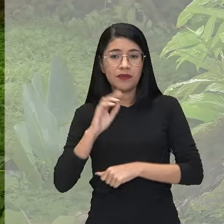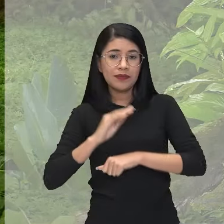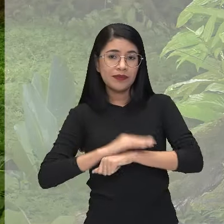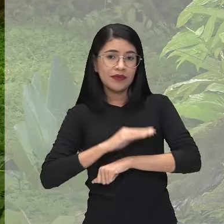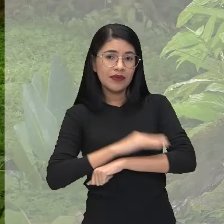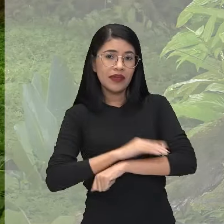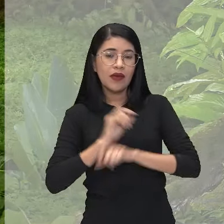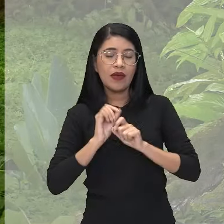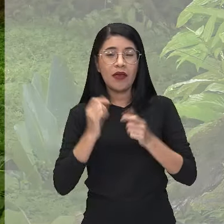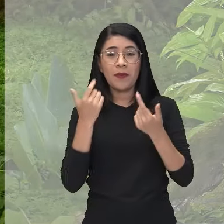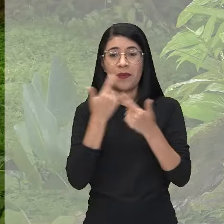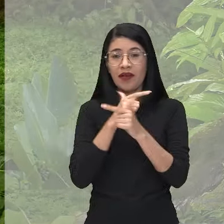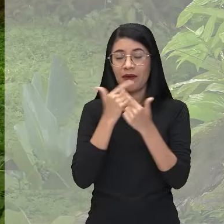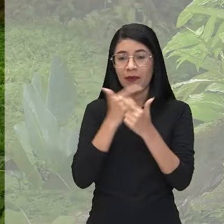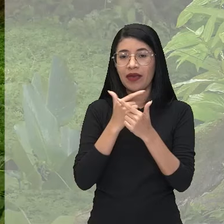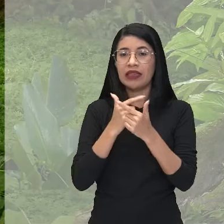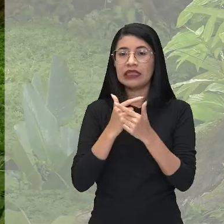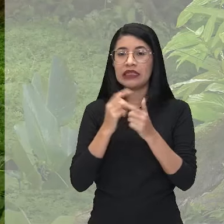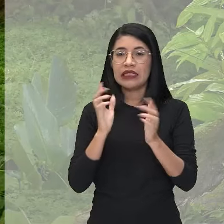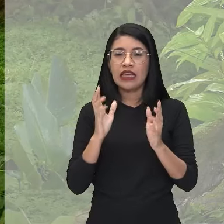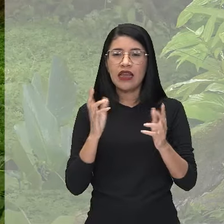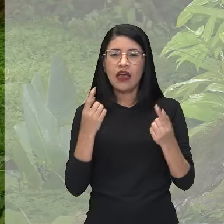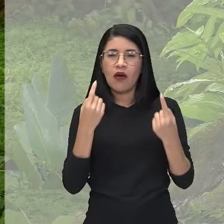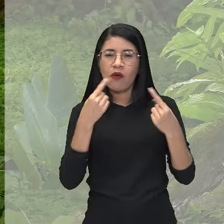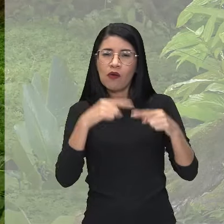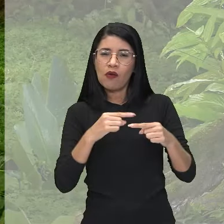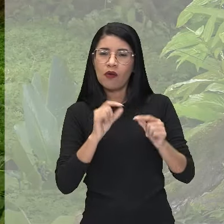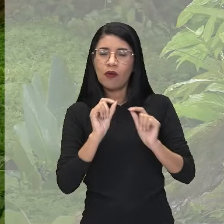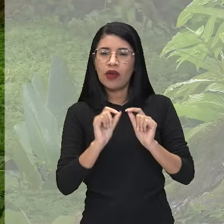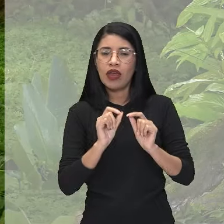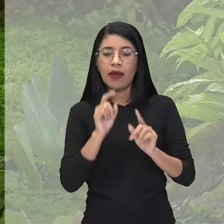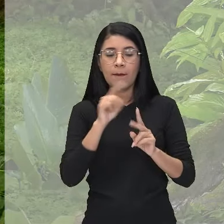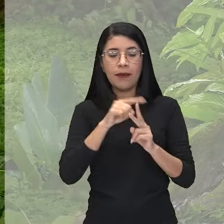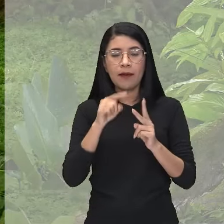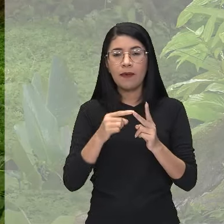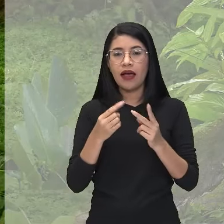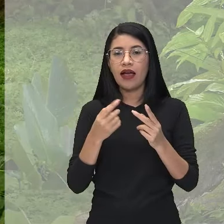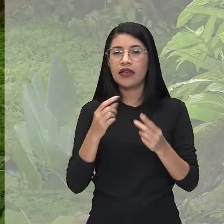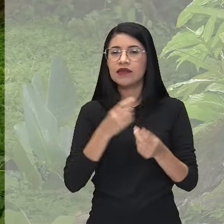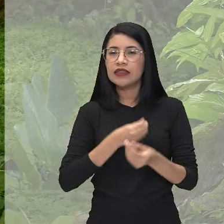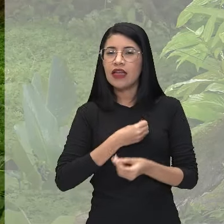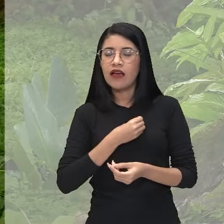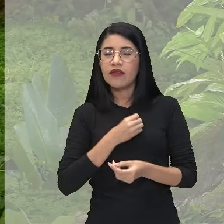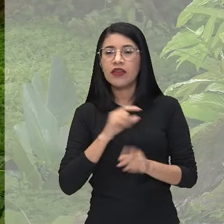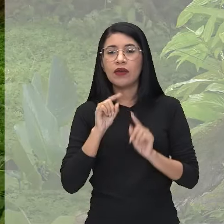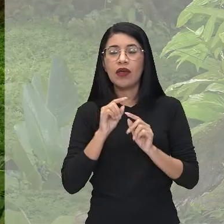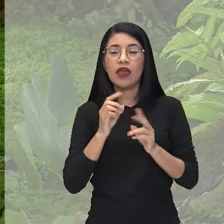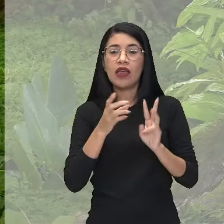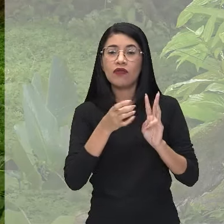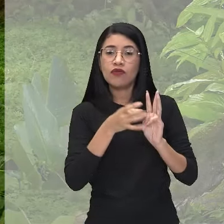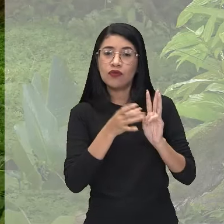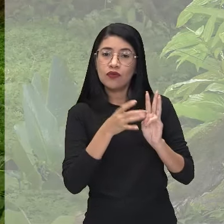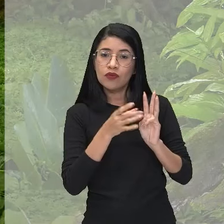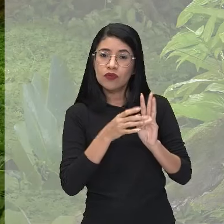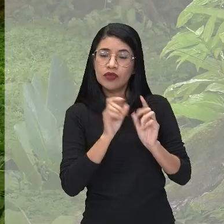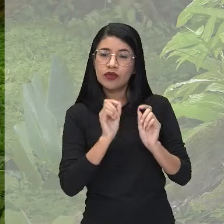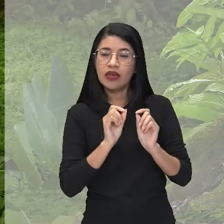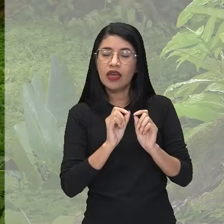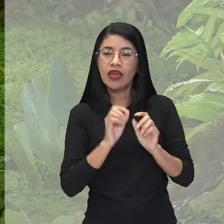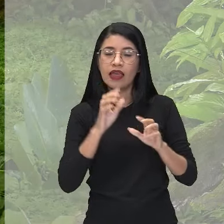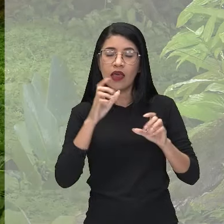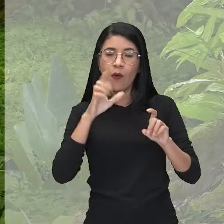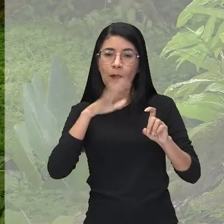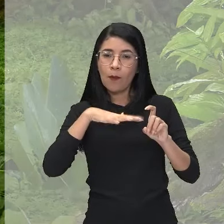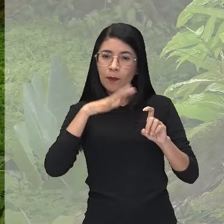uma comédia que coloca em confronto duas realidades, tá? As dos indígenas, cuja expressão é o